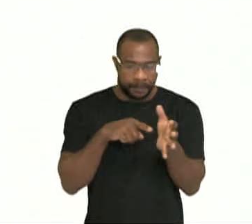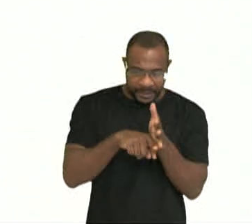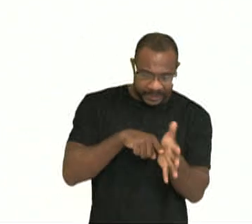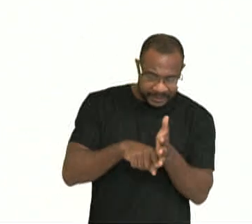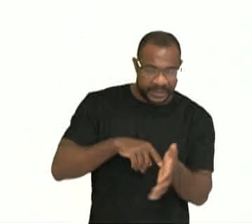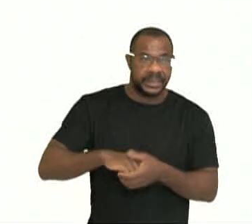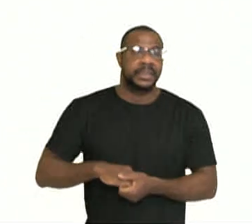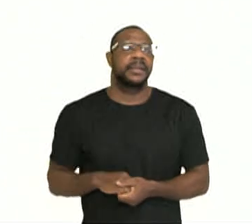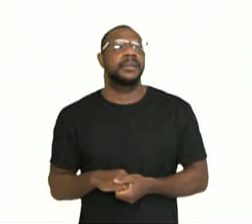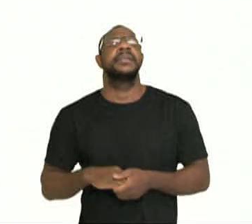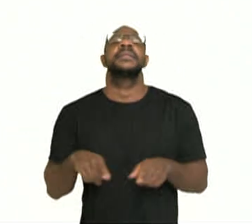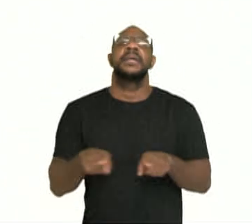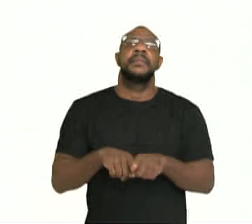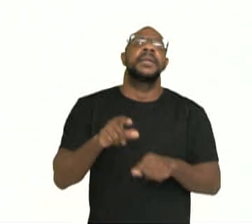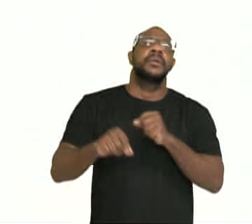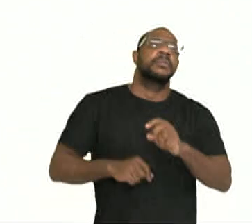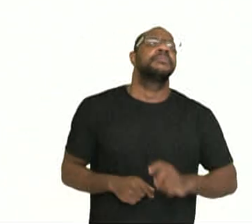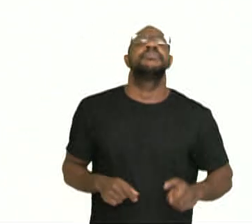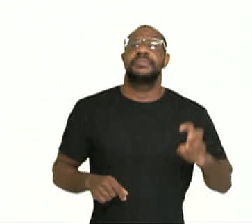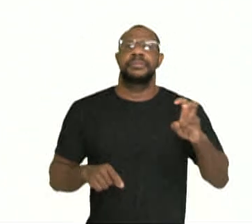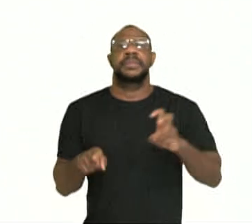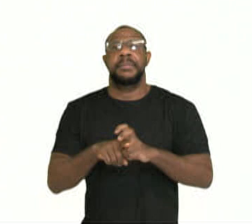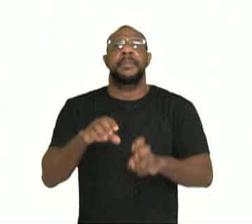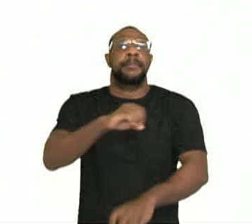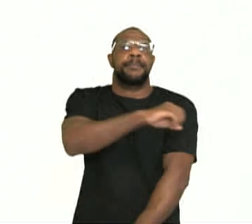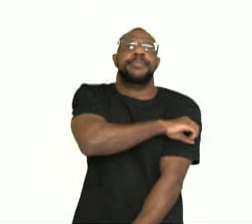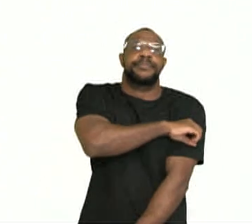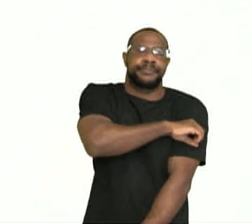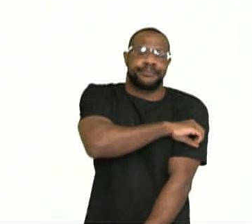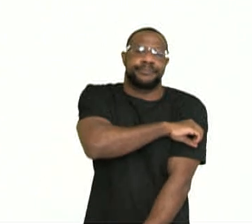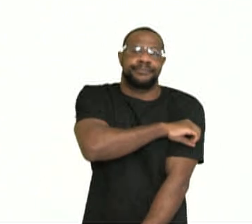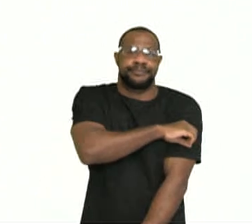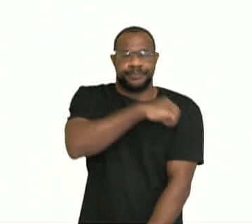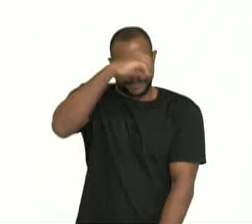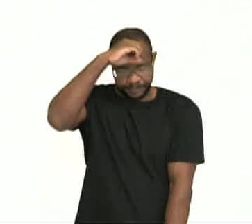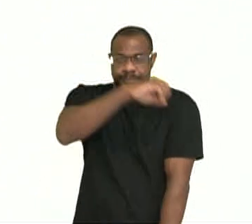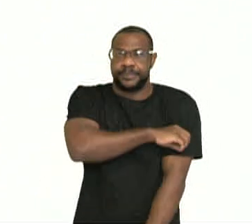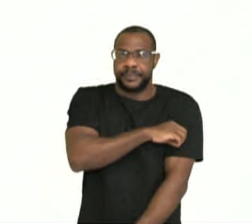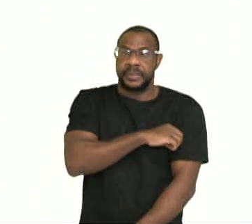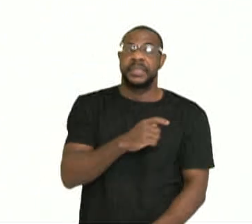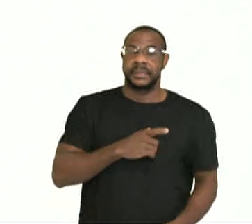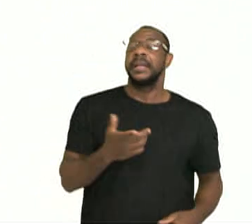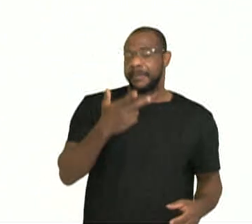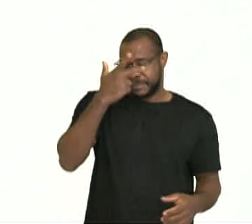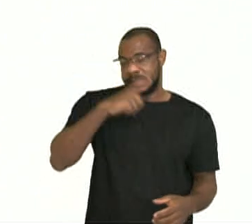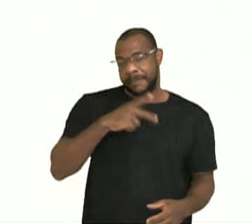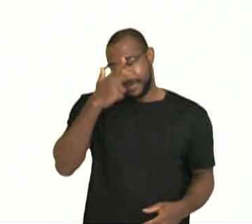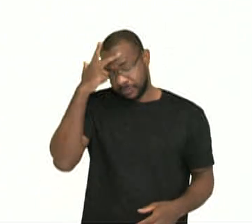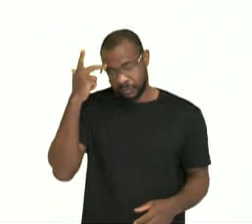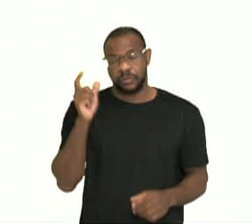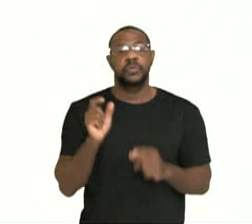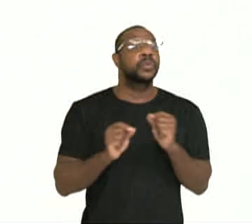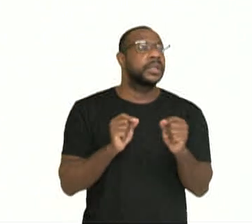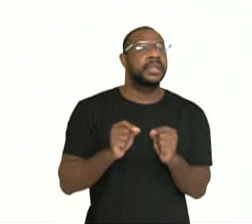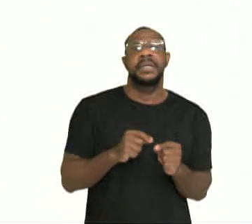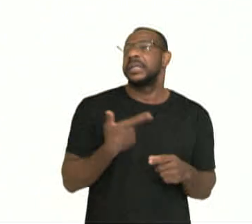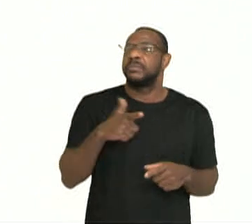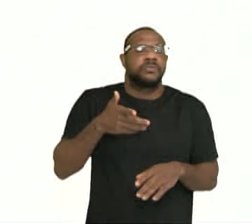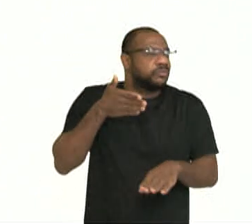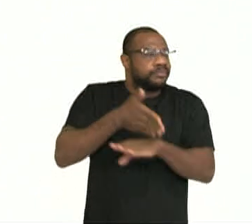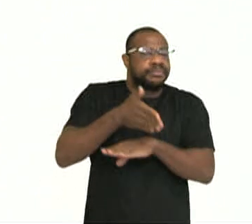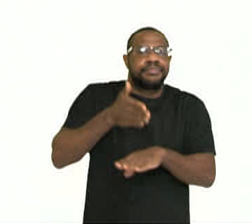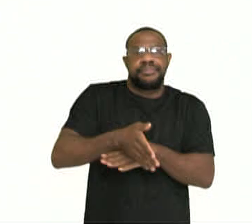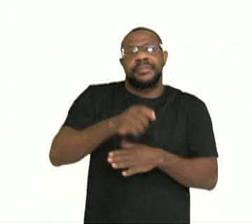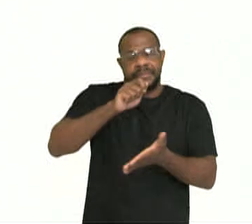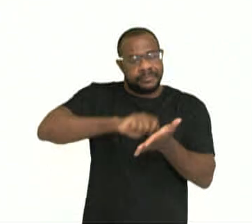de vida e logicamente a taxa de analfabetismo onde você tem uma classificação de pessoas que efetivamente não tiveram acesso à